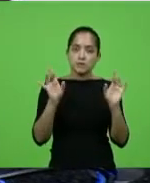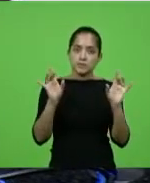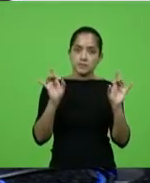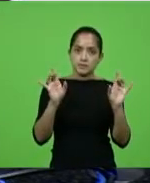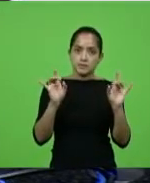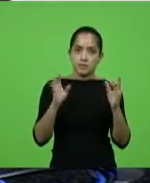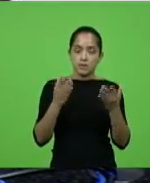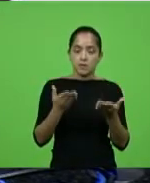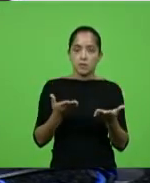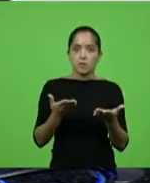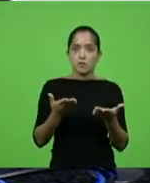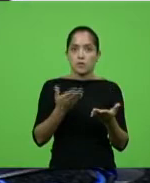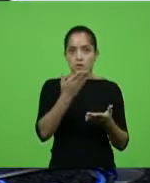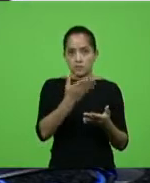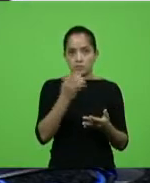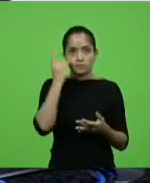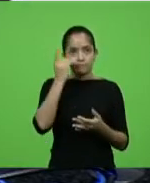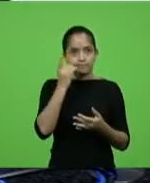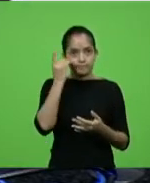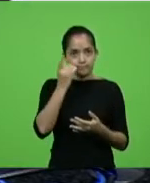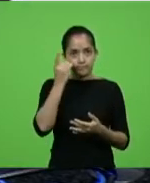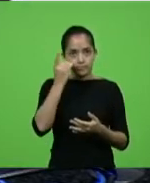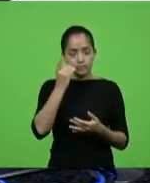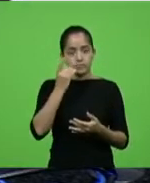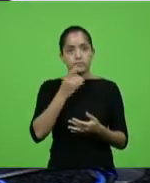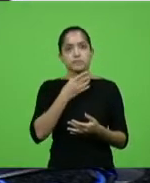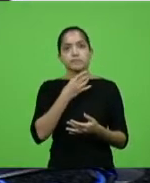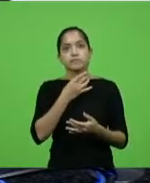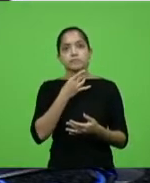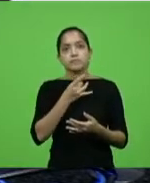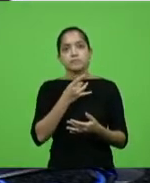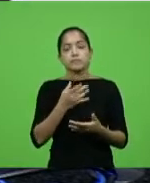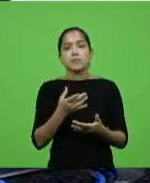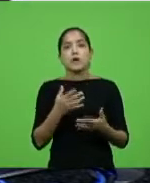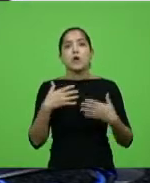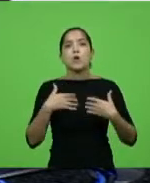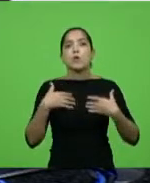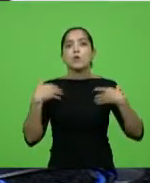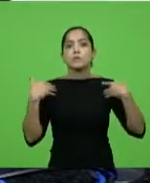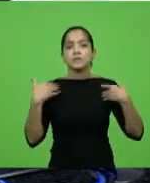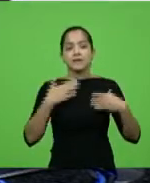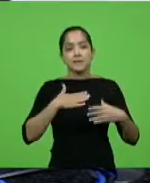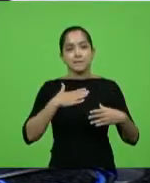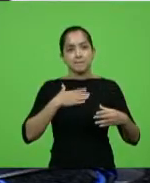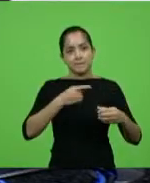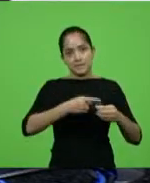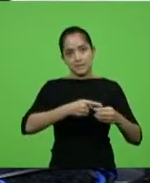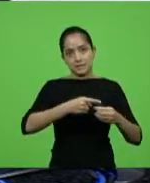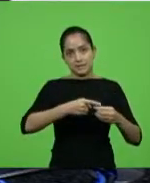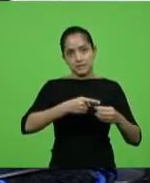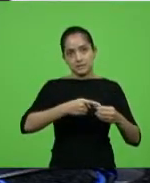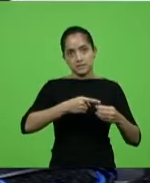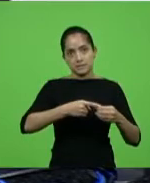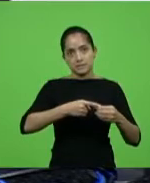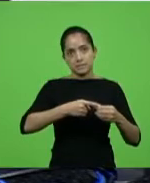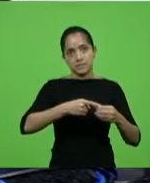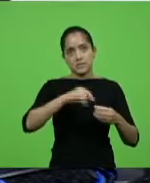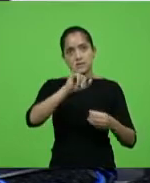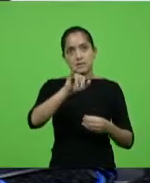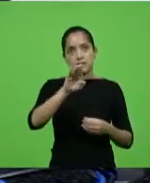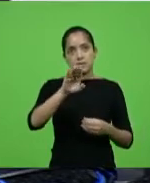deputado Cobalchini, você que é o líder da nossa bancada, homenagear a minha cidade, a cidade de Ibirama,